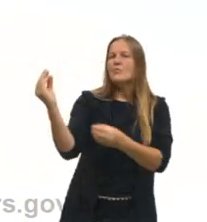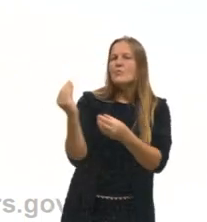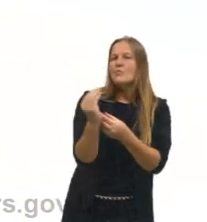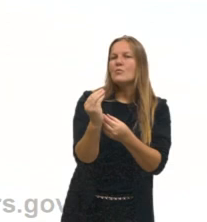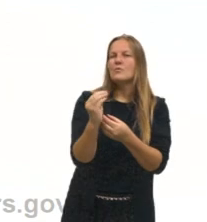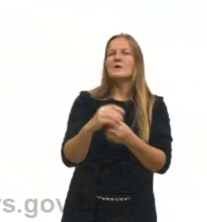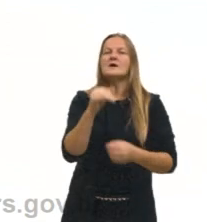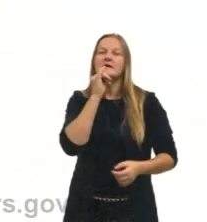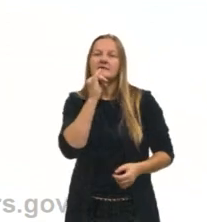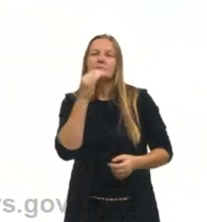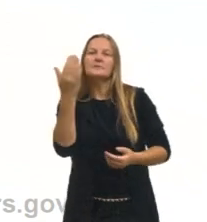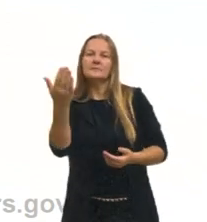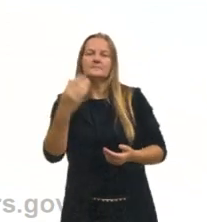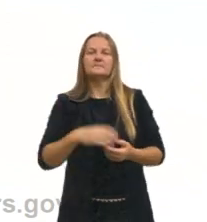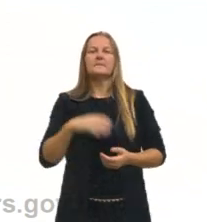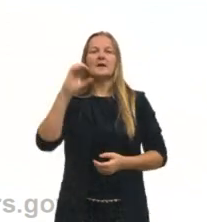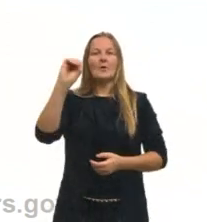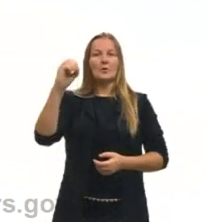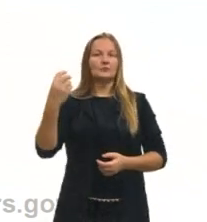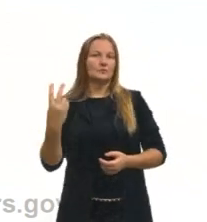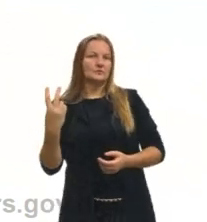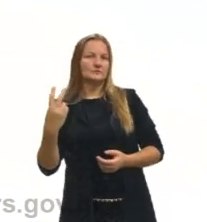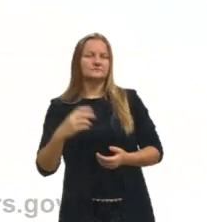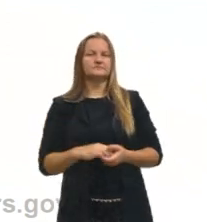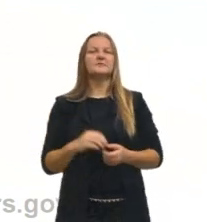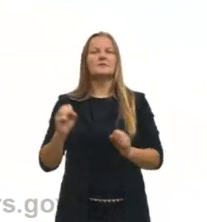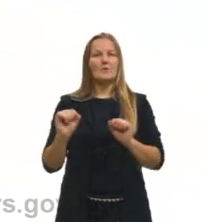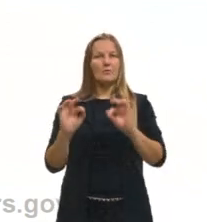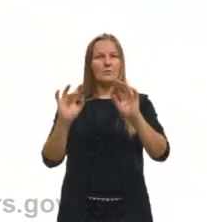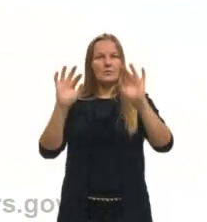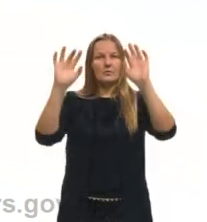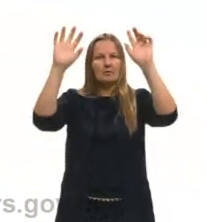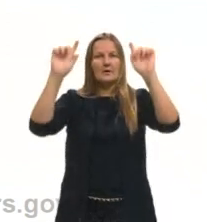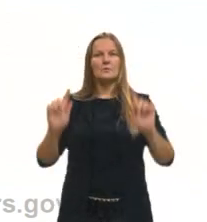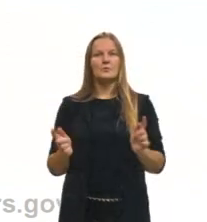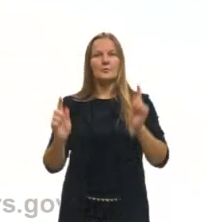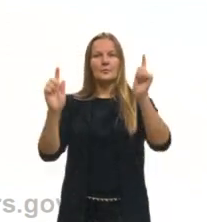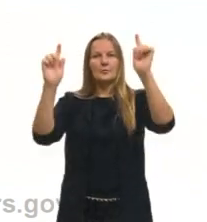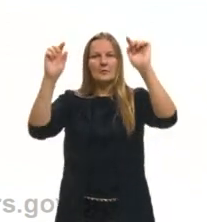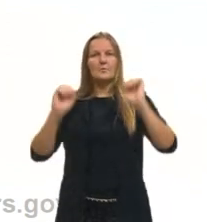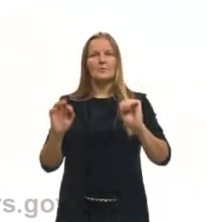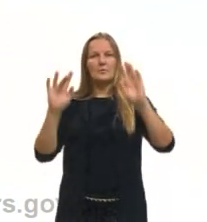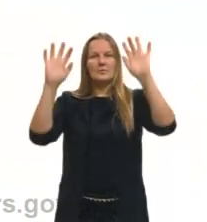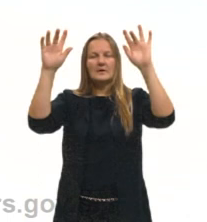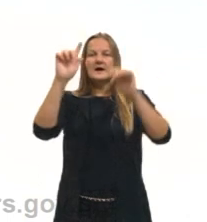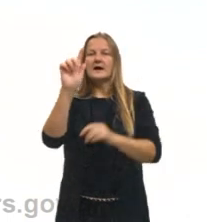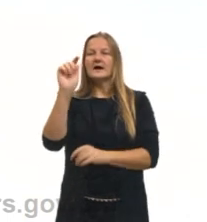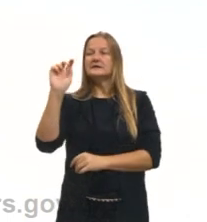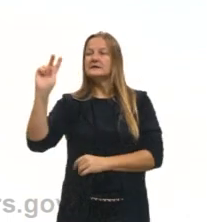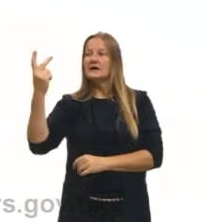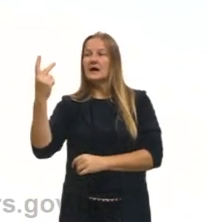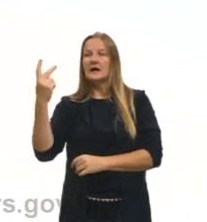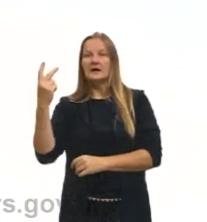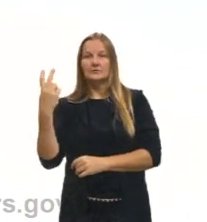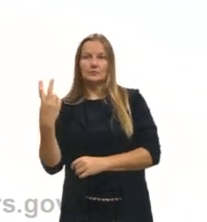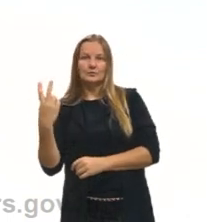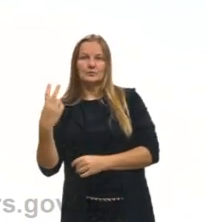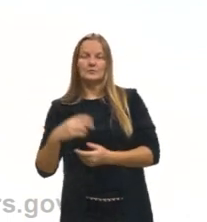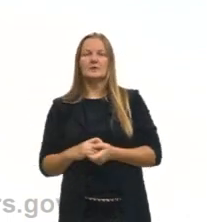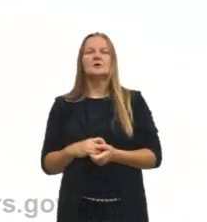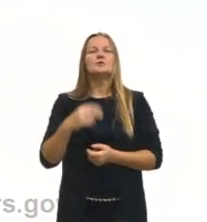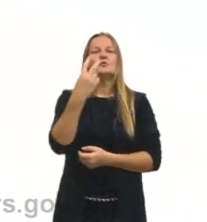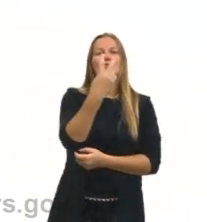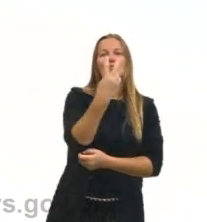O exemplo, nós temos oxigênio, o gás oxigênio. Nós temos o gás hidrogênio, que são compostos de duas